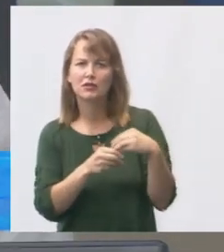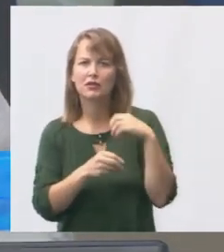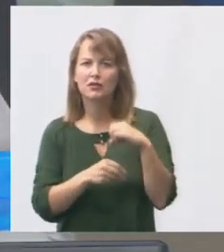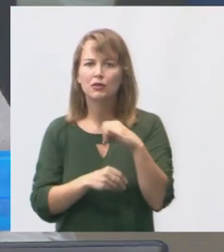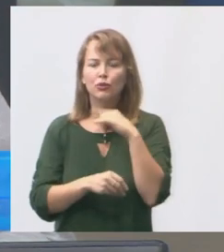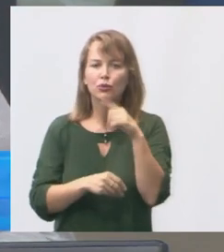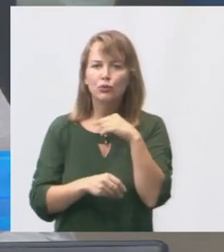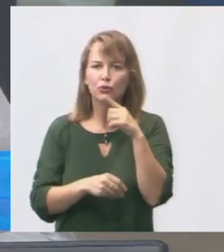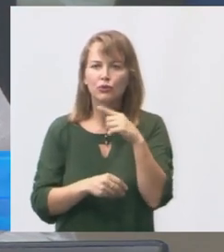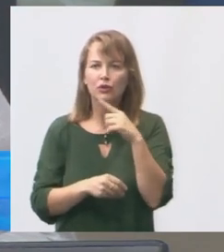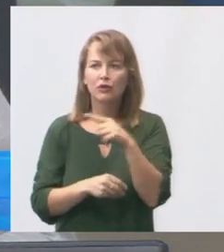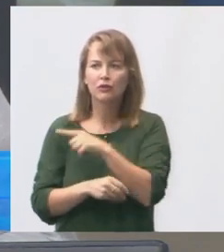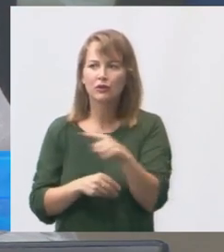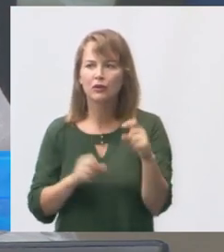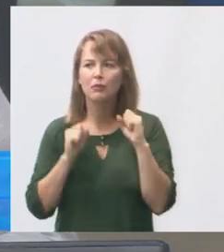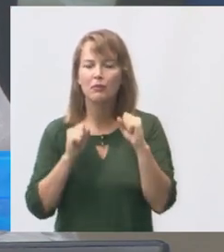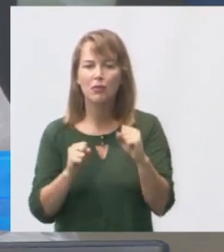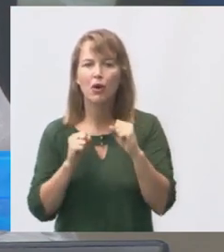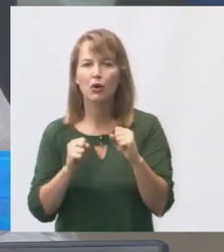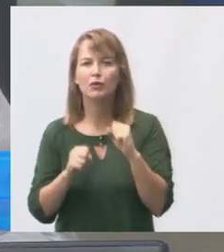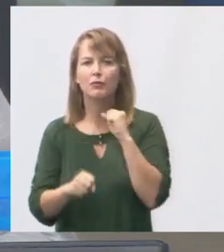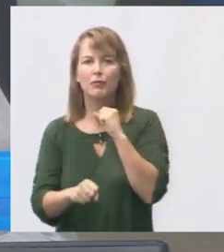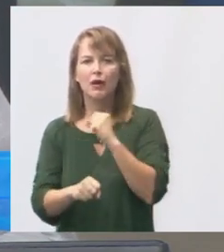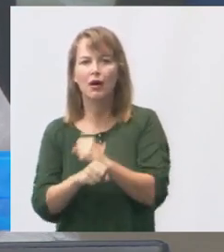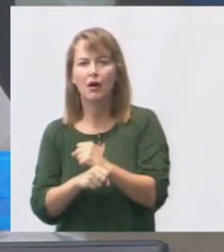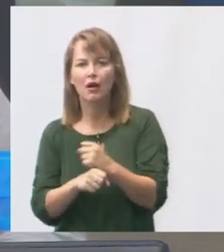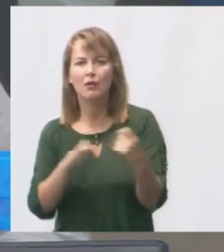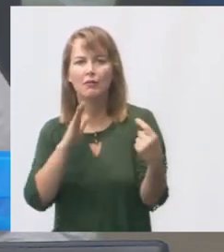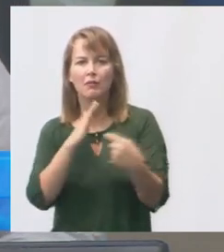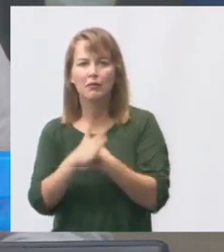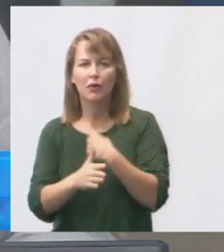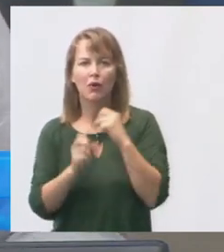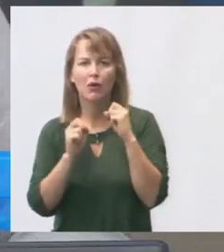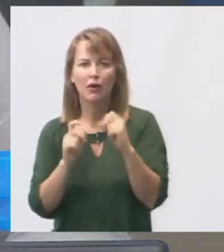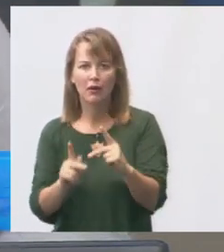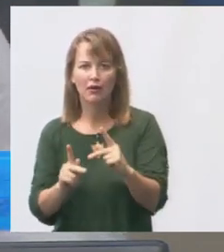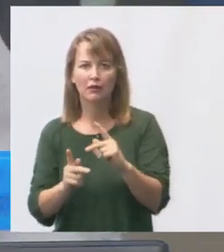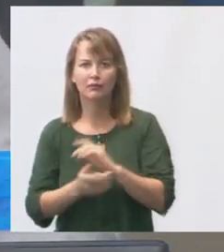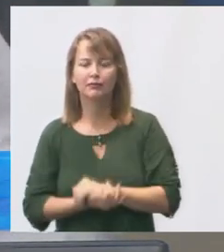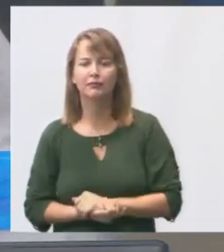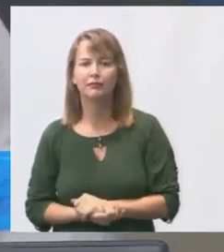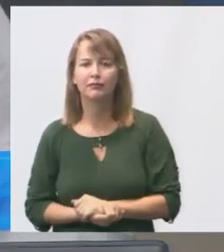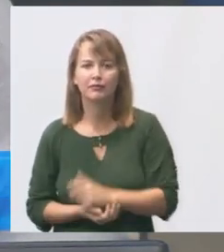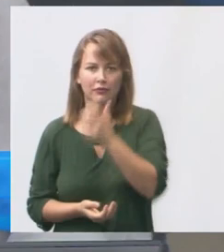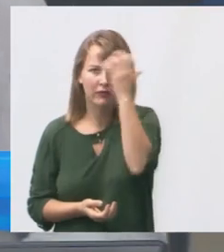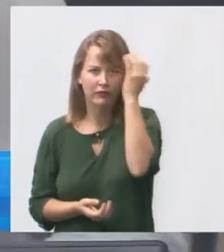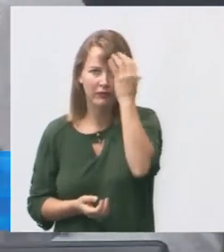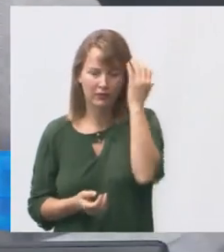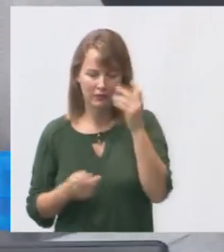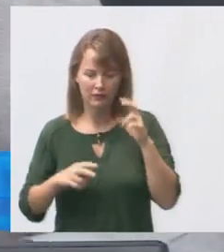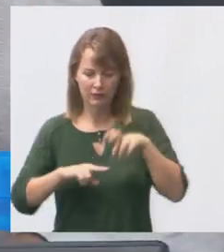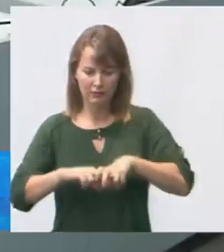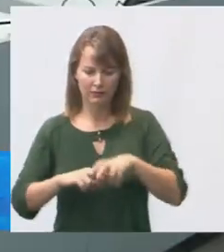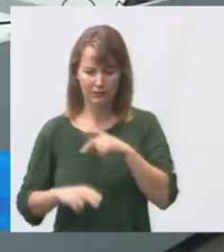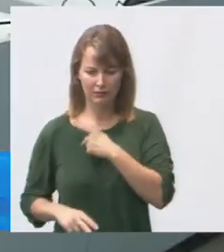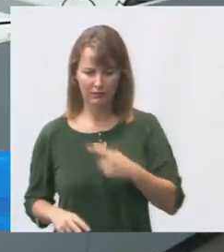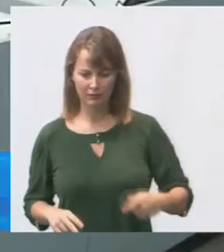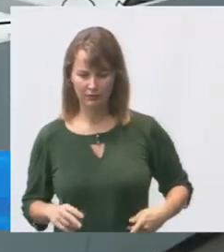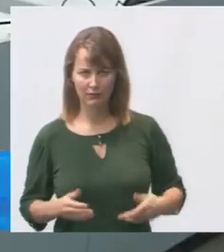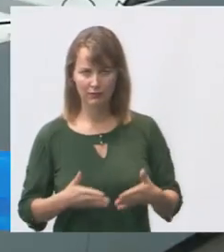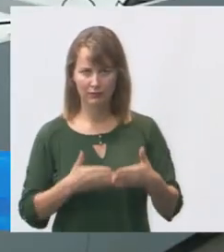vocês podem parar e perguntar ok Davi assume que é a presença por favor pra eu poder fazer esse momento